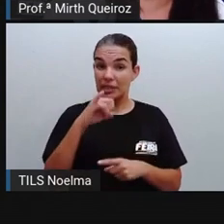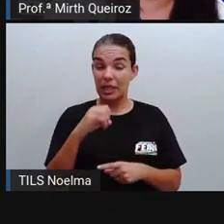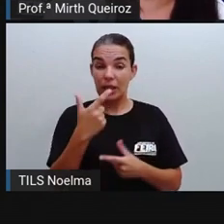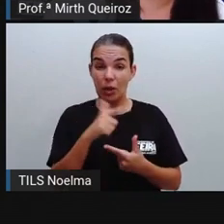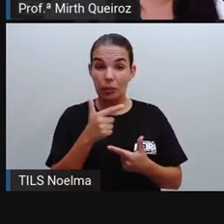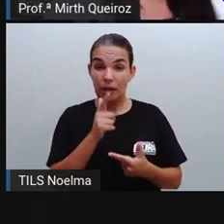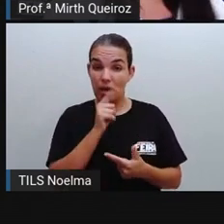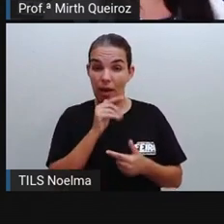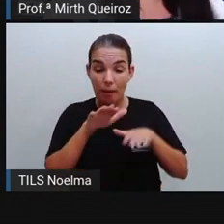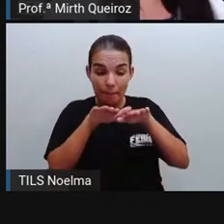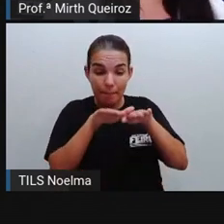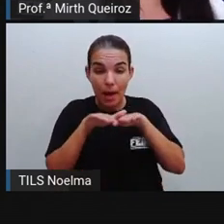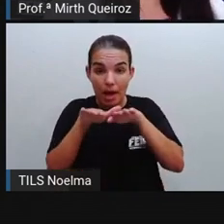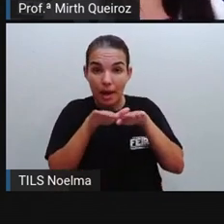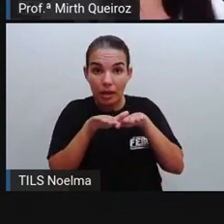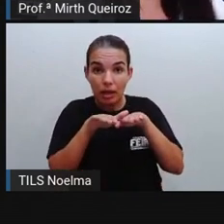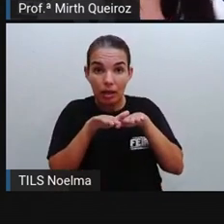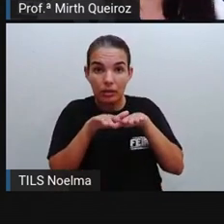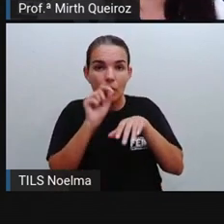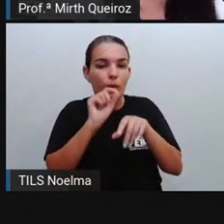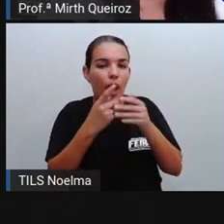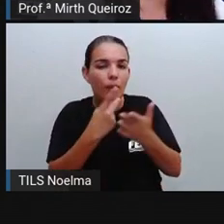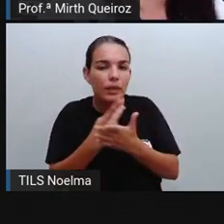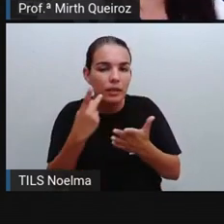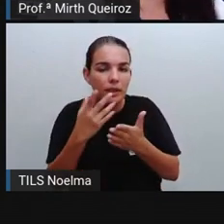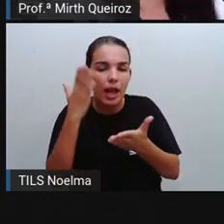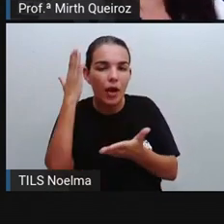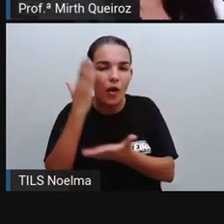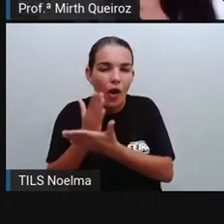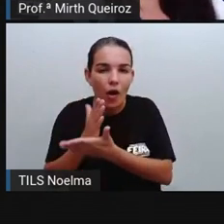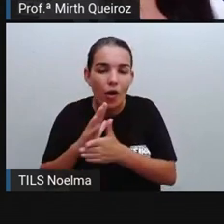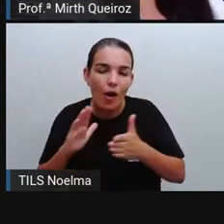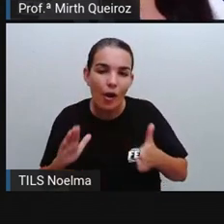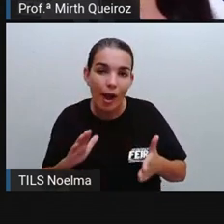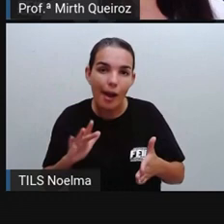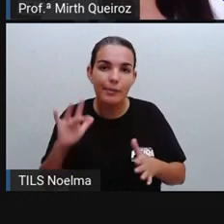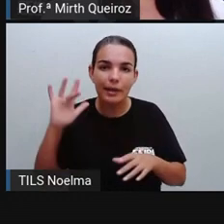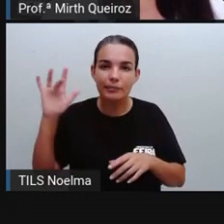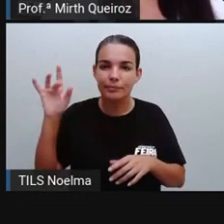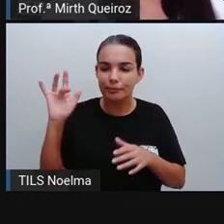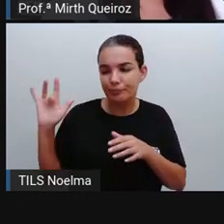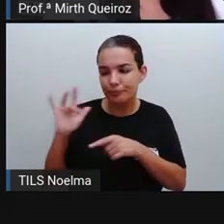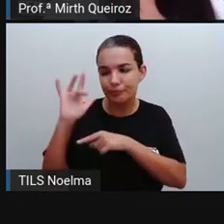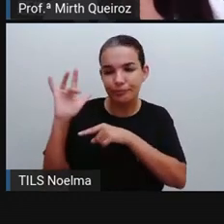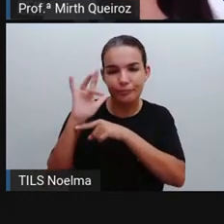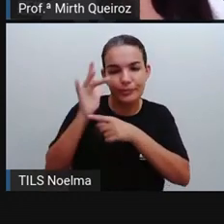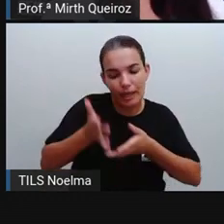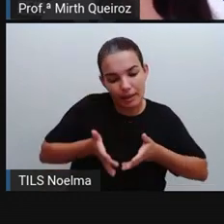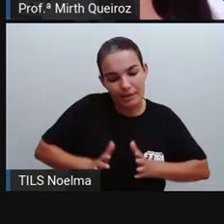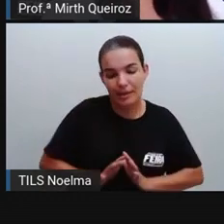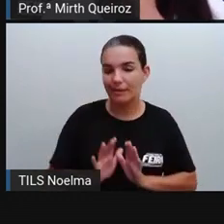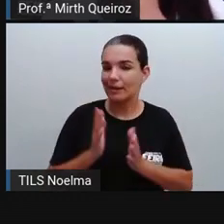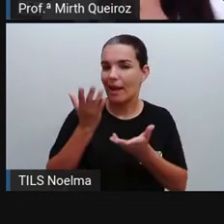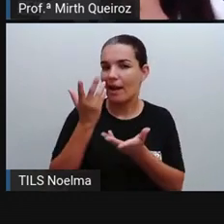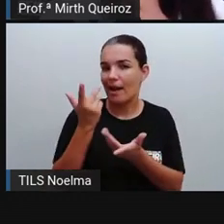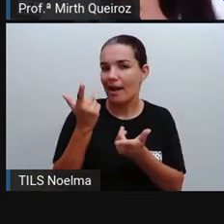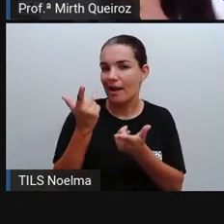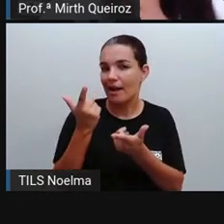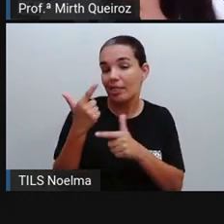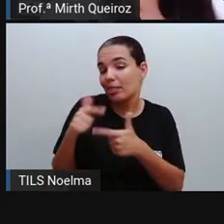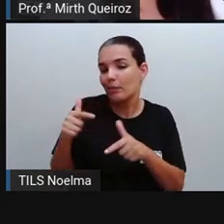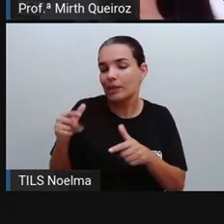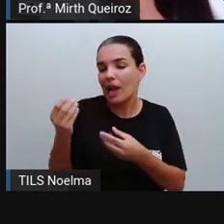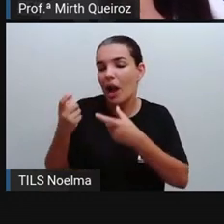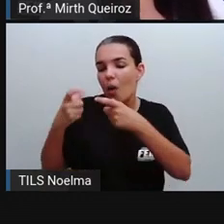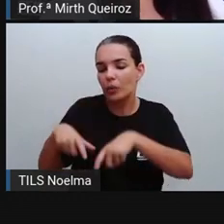parada, né? O que vai acontecer? A gente vai romper ali com a cadeia da transmissão, porque eles não terão onde colocar